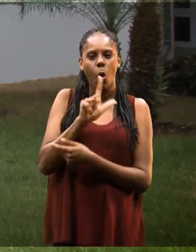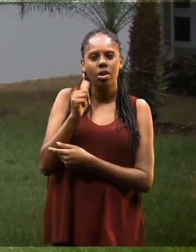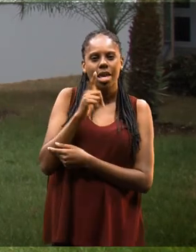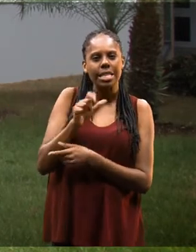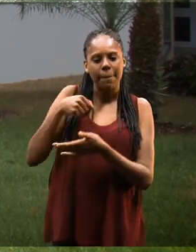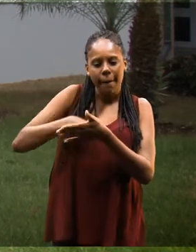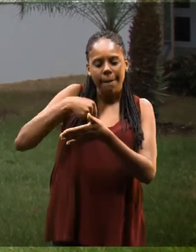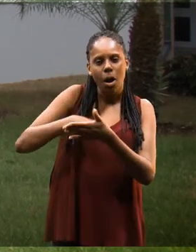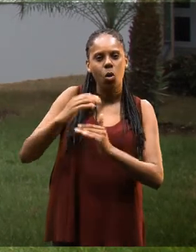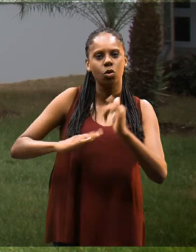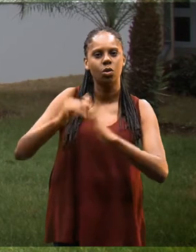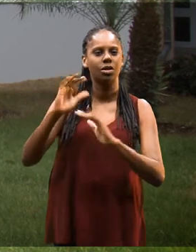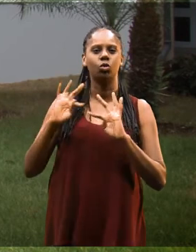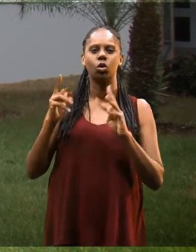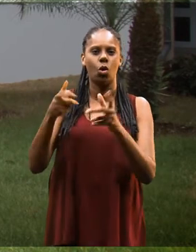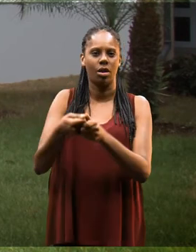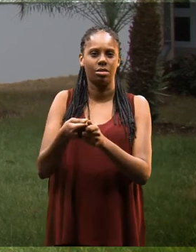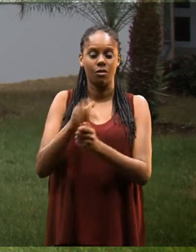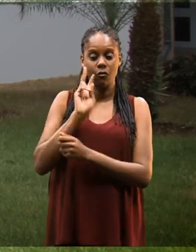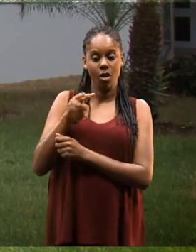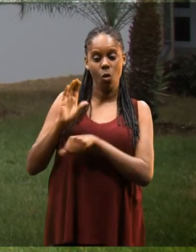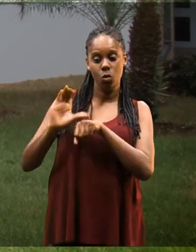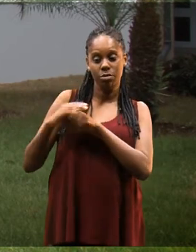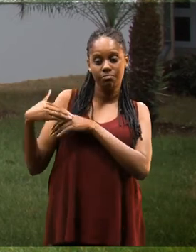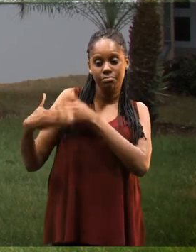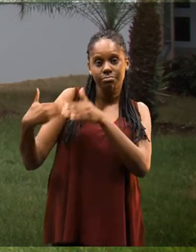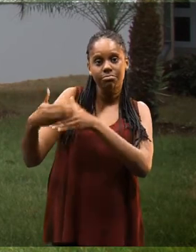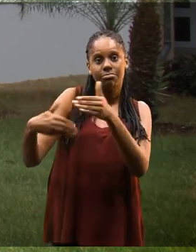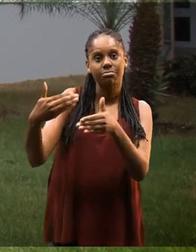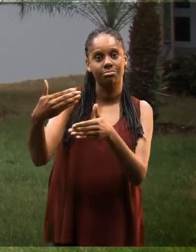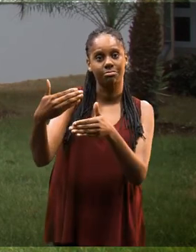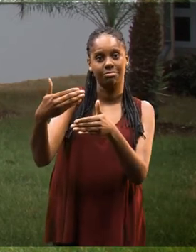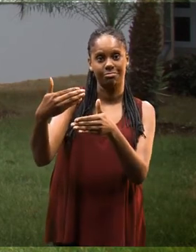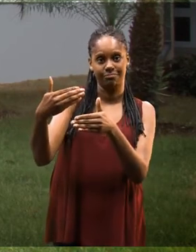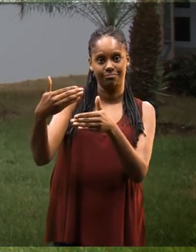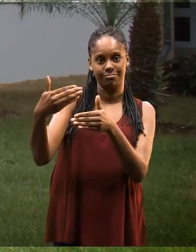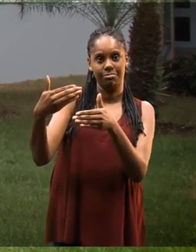todas as grandes conquistas, de todas as construções e ver a evolução do curso.